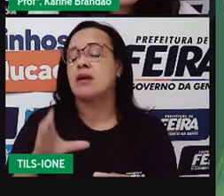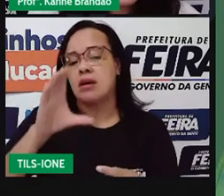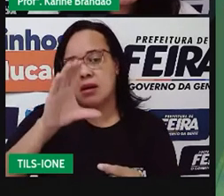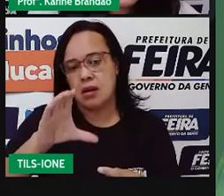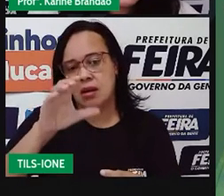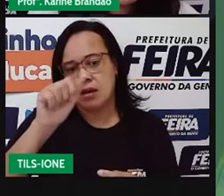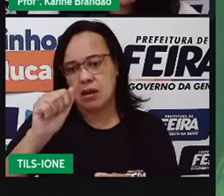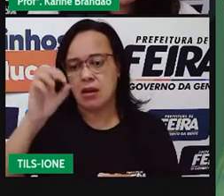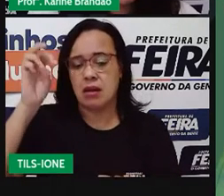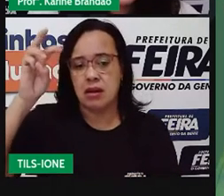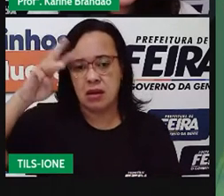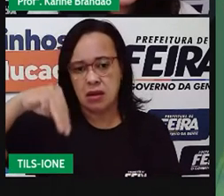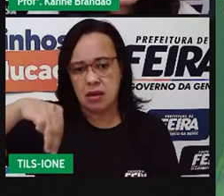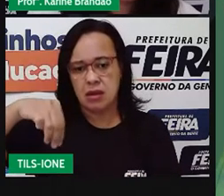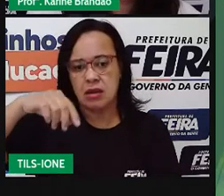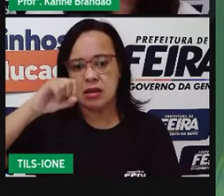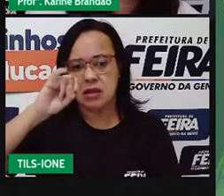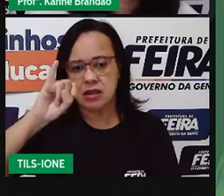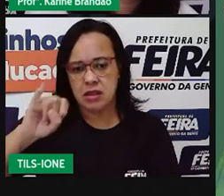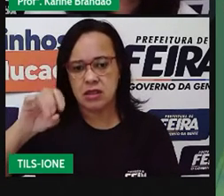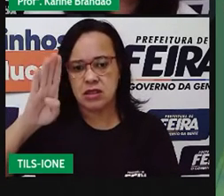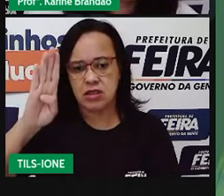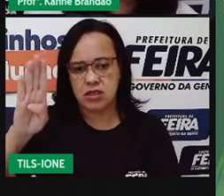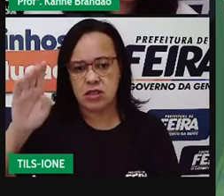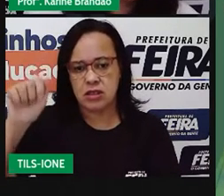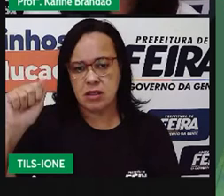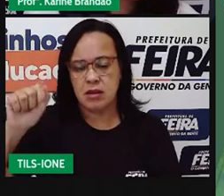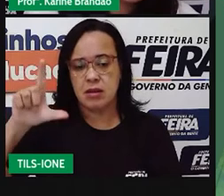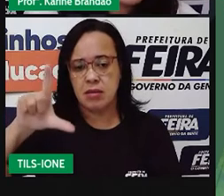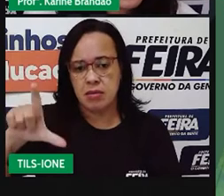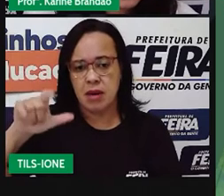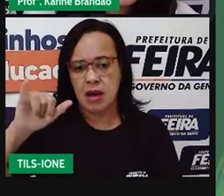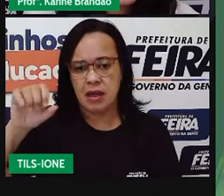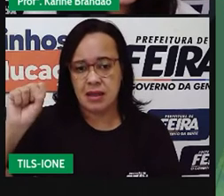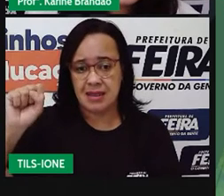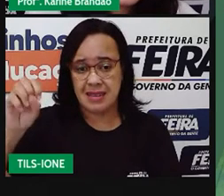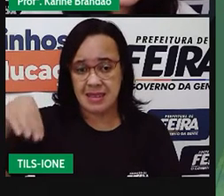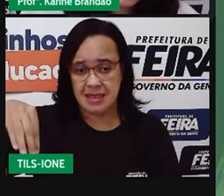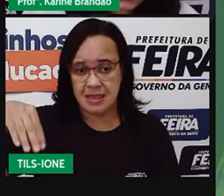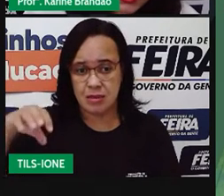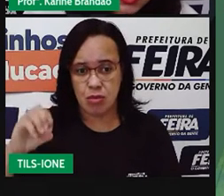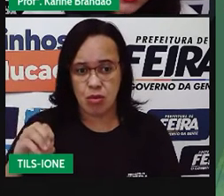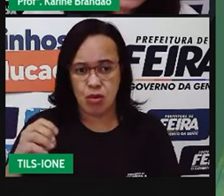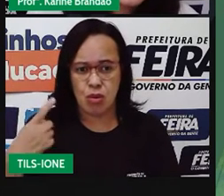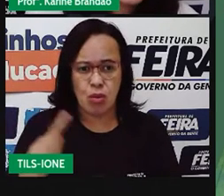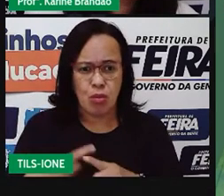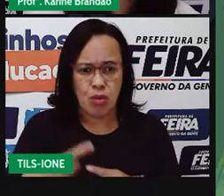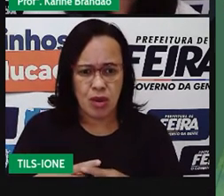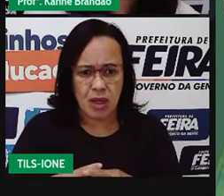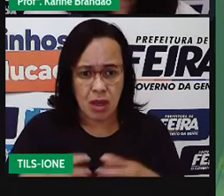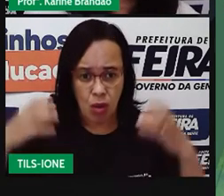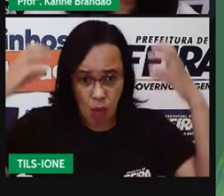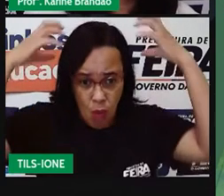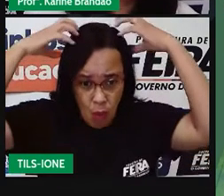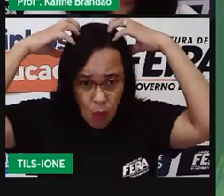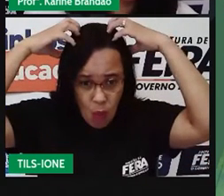o canibalismo também nessa imagem aqui, ó. Como a Pró falou, esse urso, né?